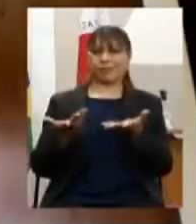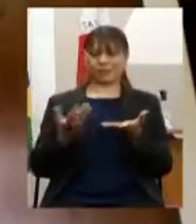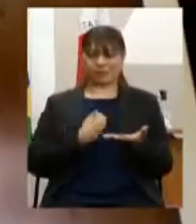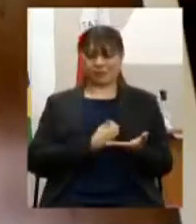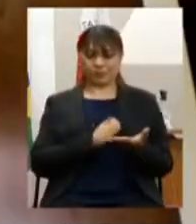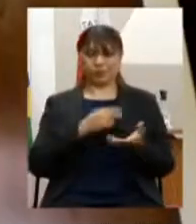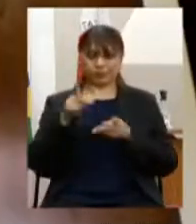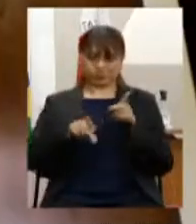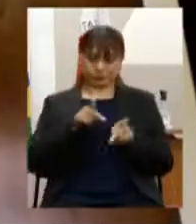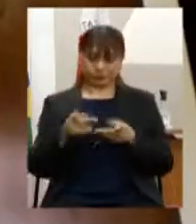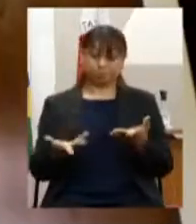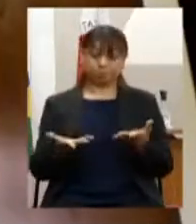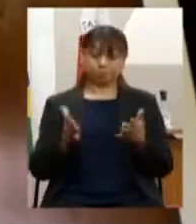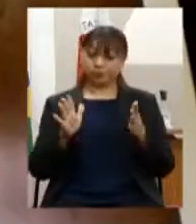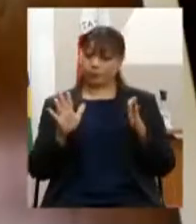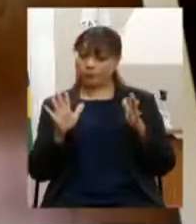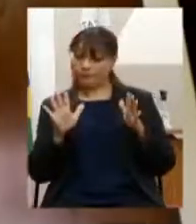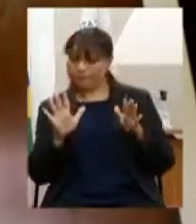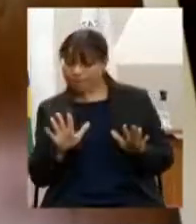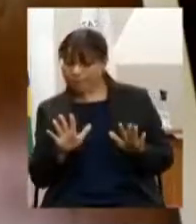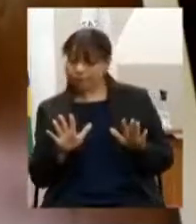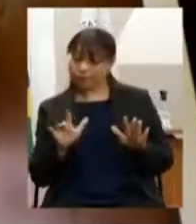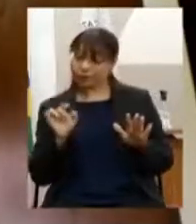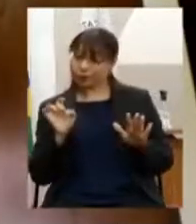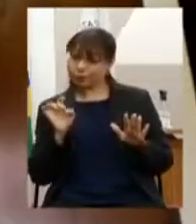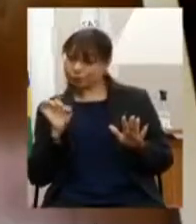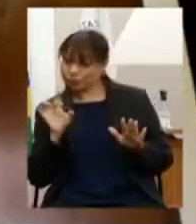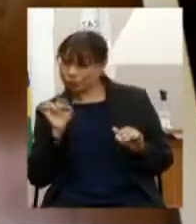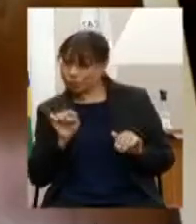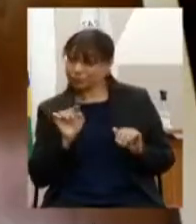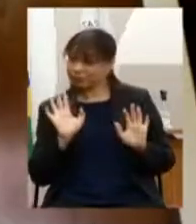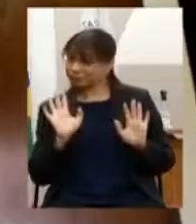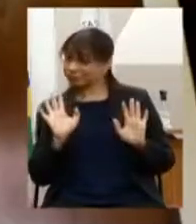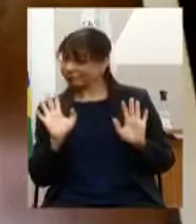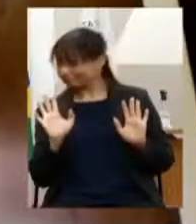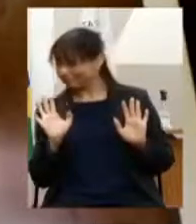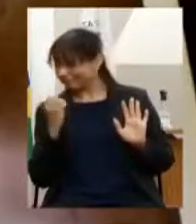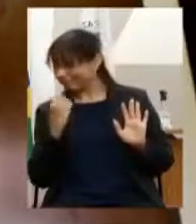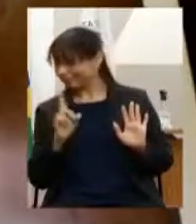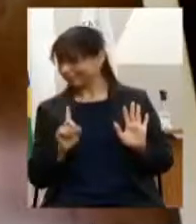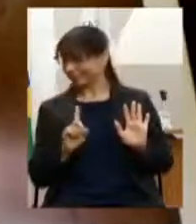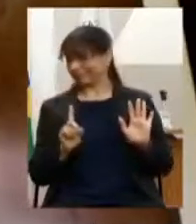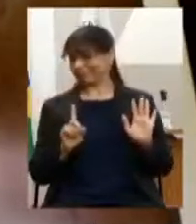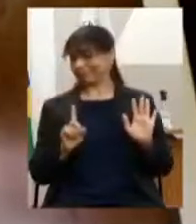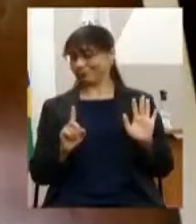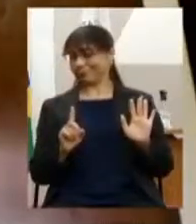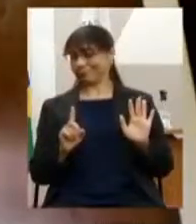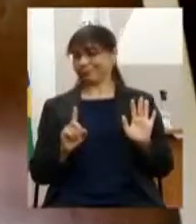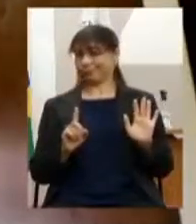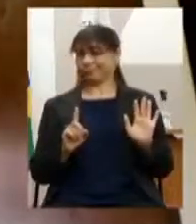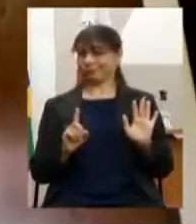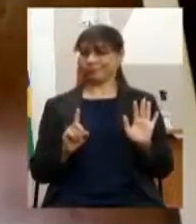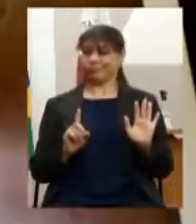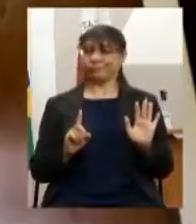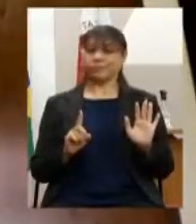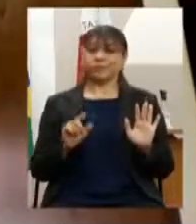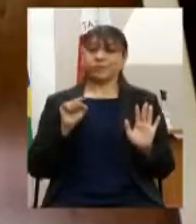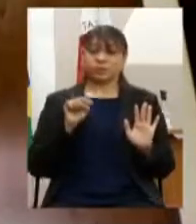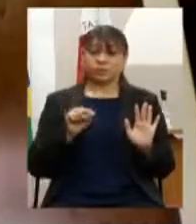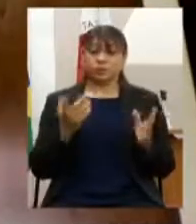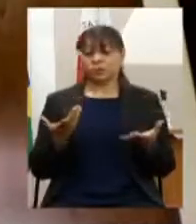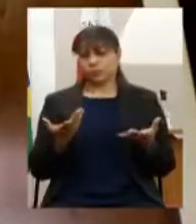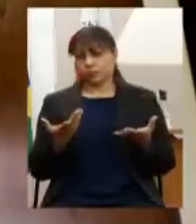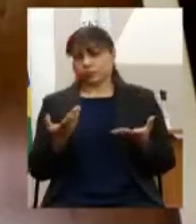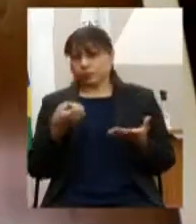mas isso só não é suficiente não é mesmo isso só terá sentido se